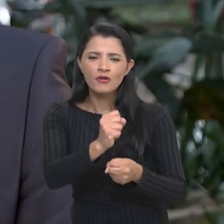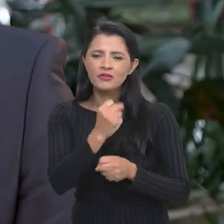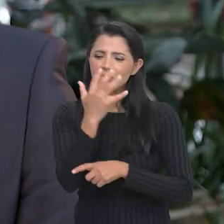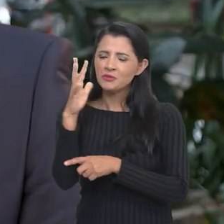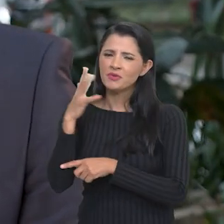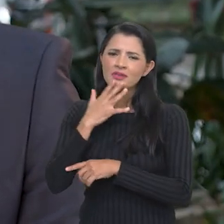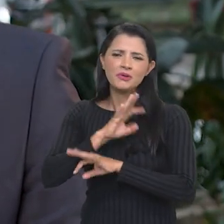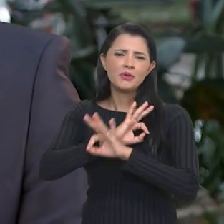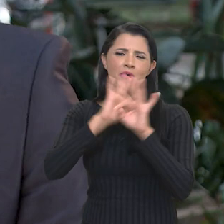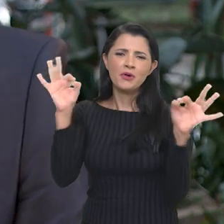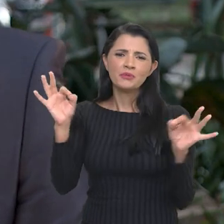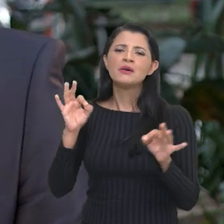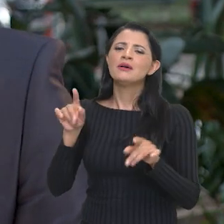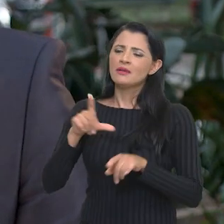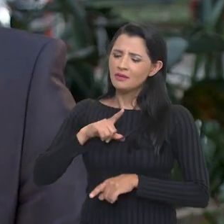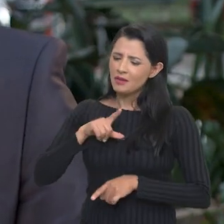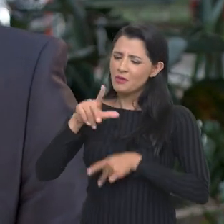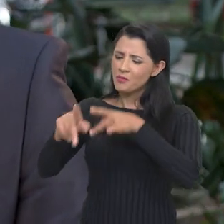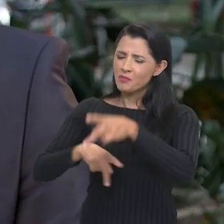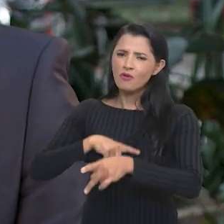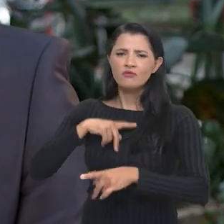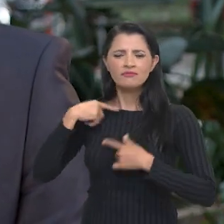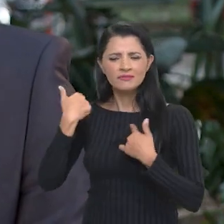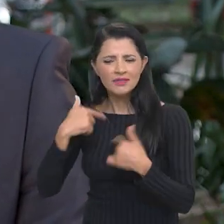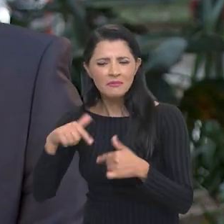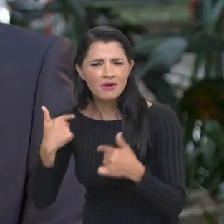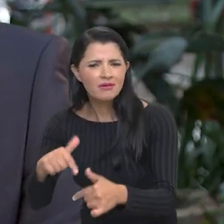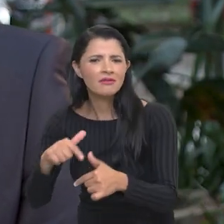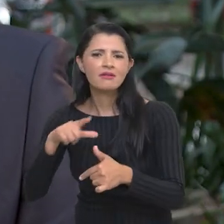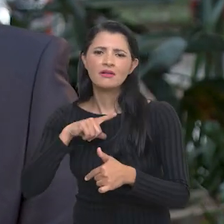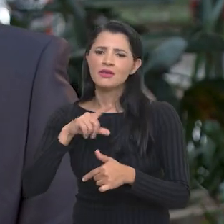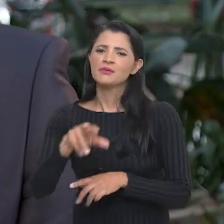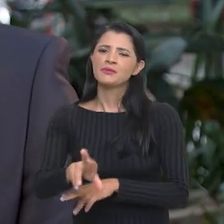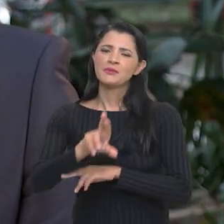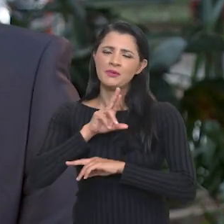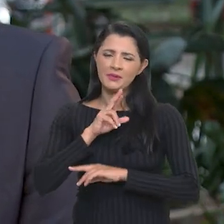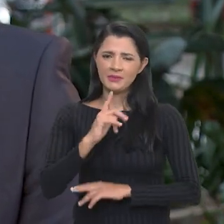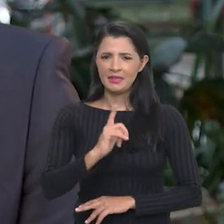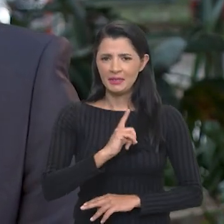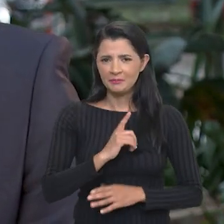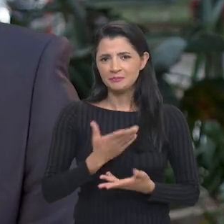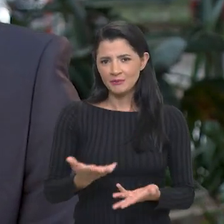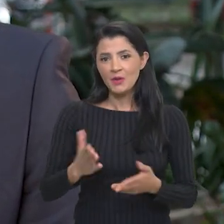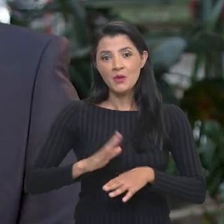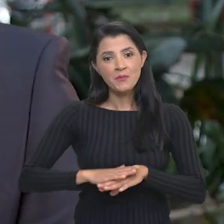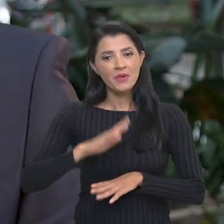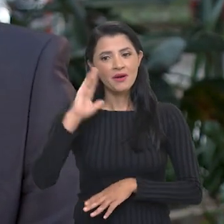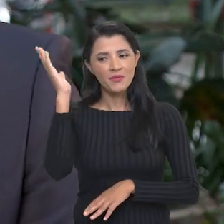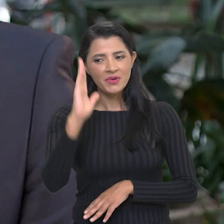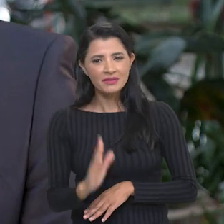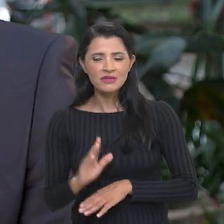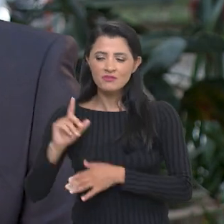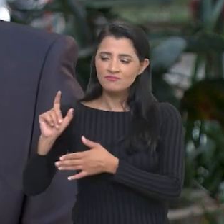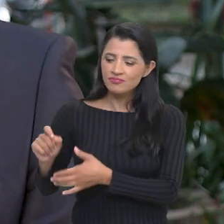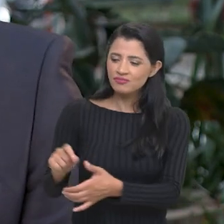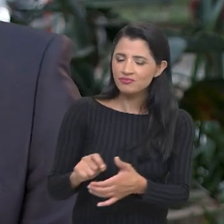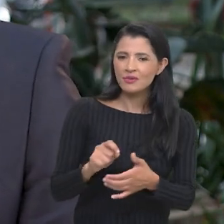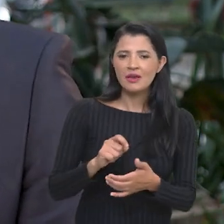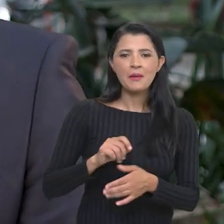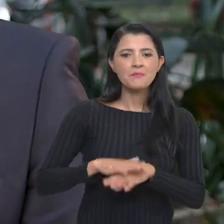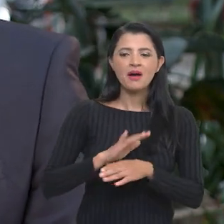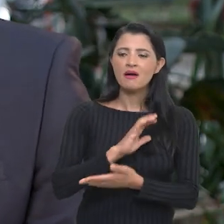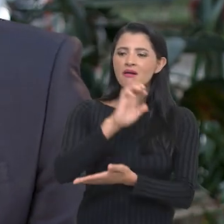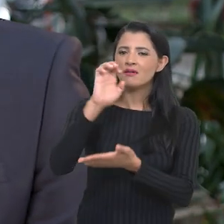generosa conosco. Temos um povo trabalhador, e isso tem dado muito resultado. Quanto mais o Brasil